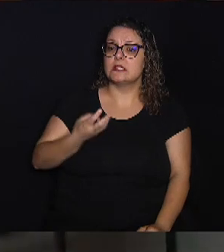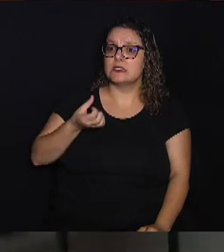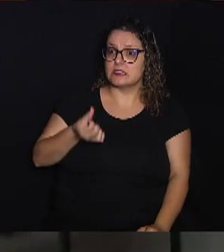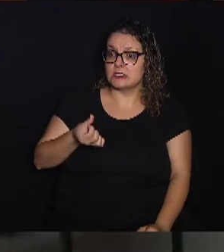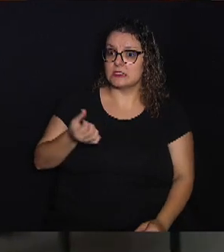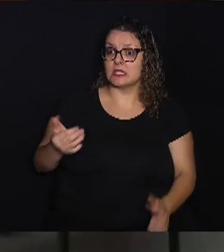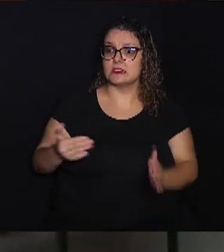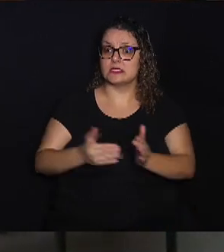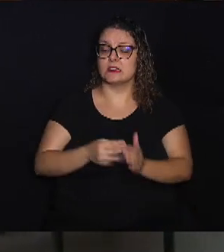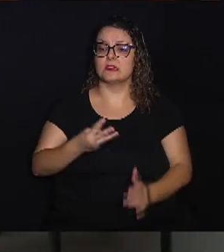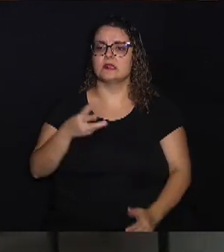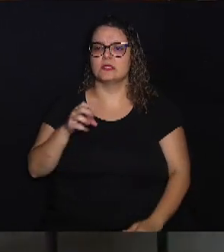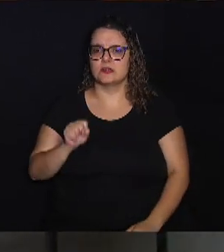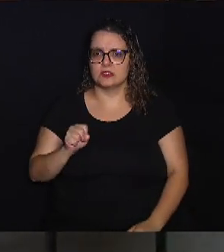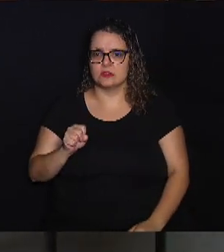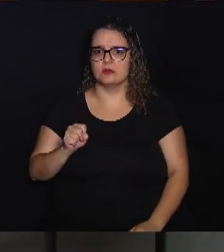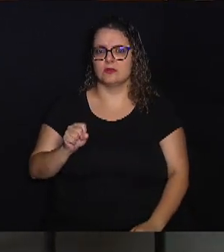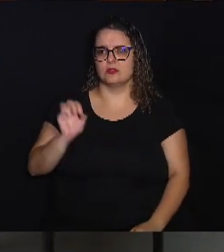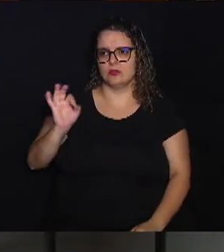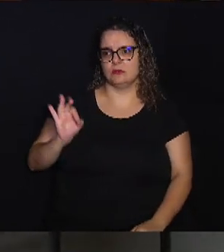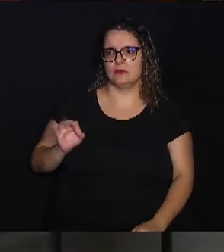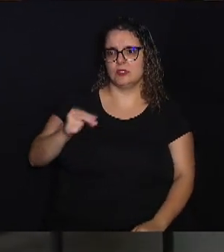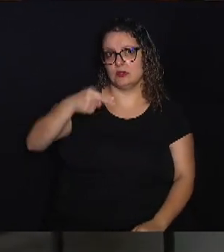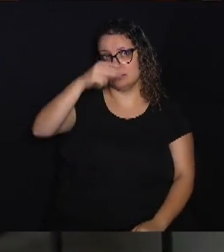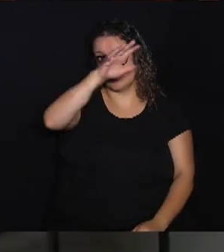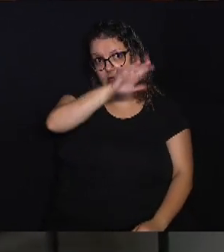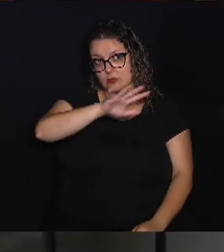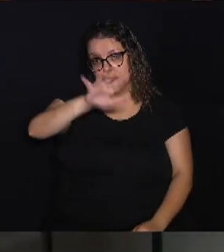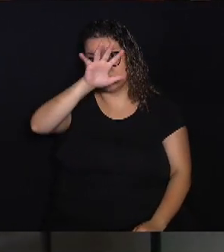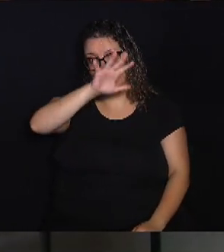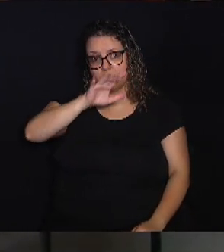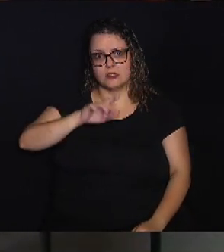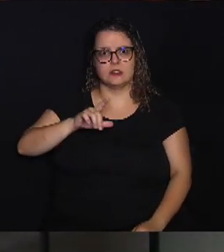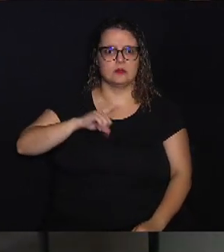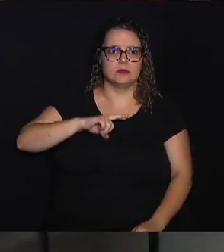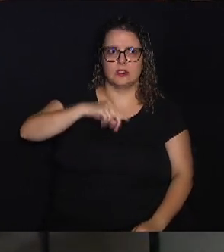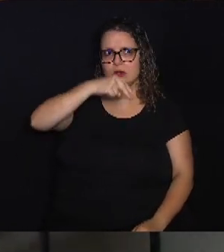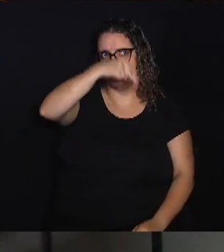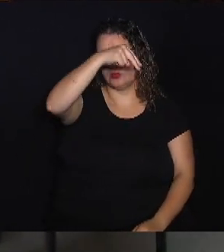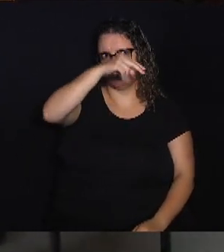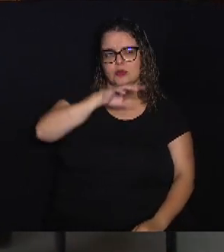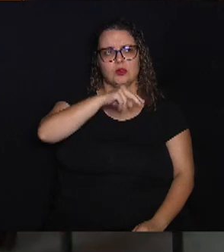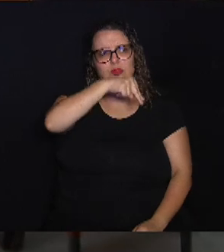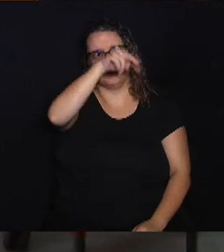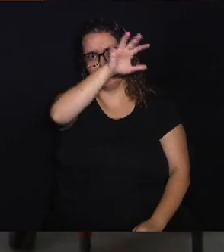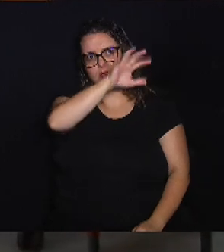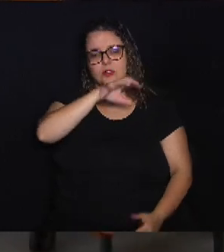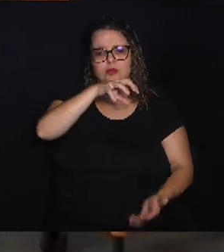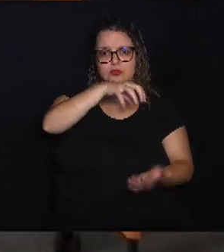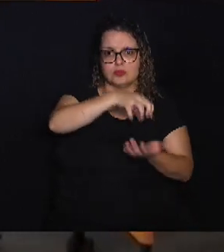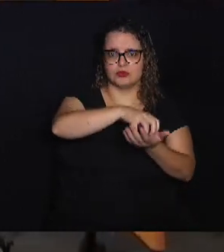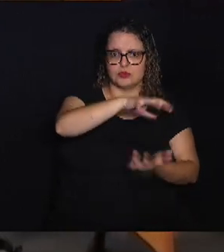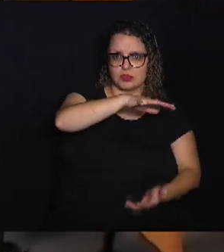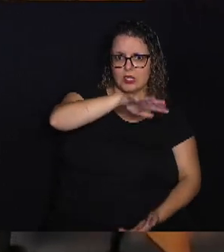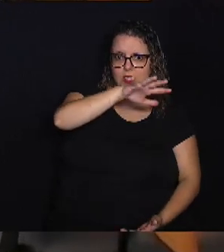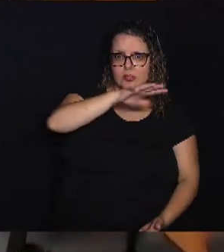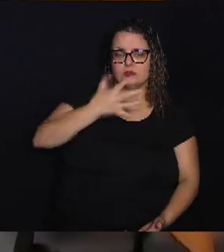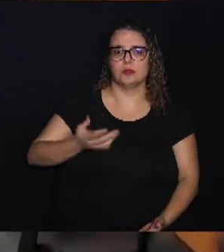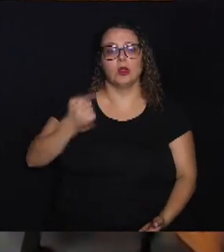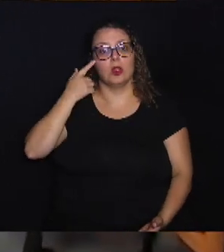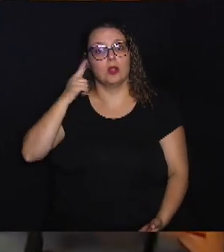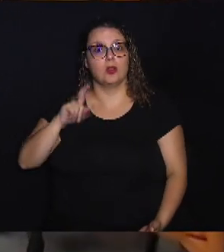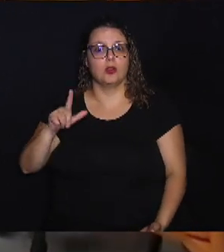38% são do Nordeste, por exemplo, né? Tem gente do Norte, Nordeste, Centro-Oeste, obviamente o